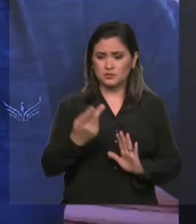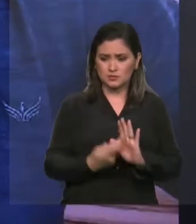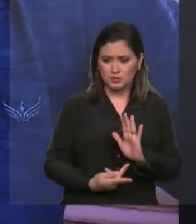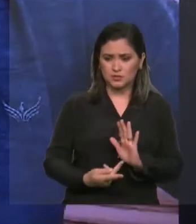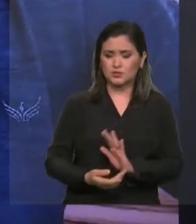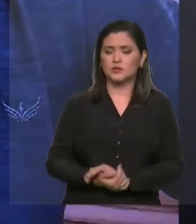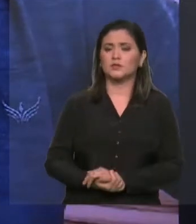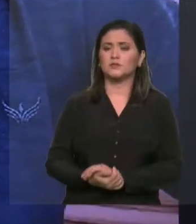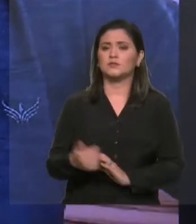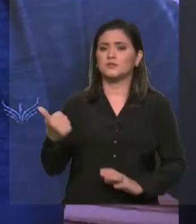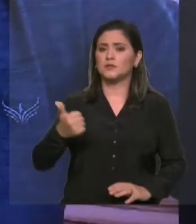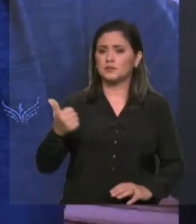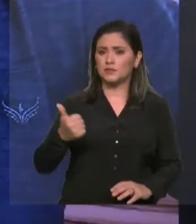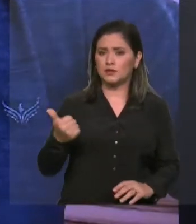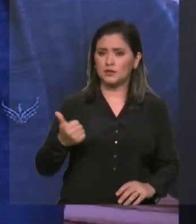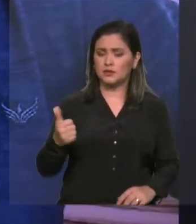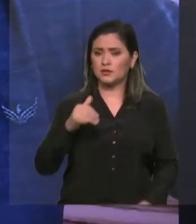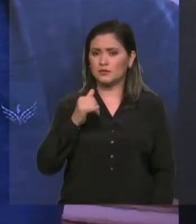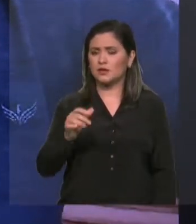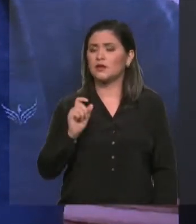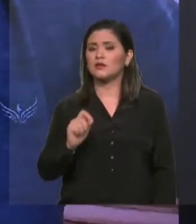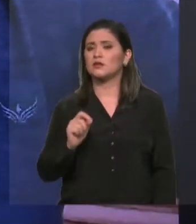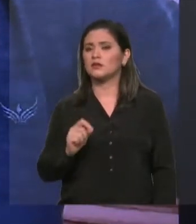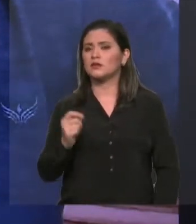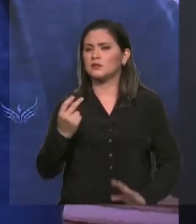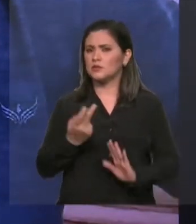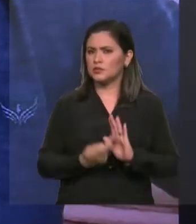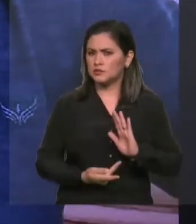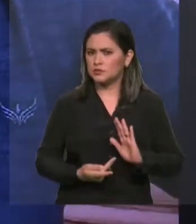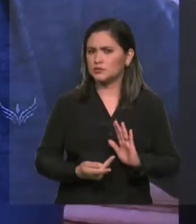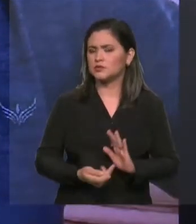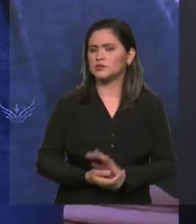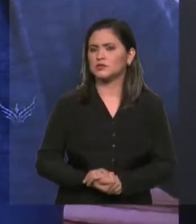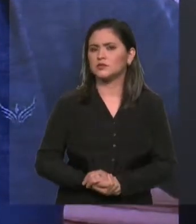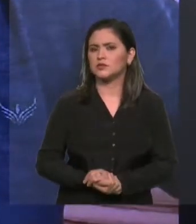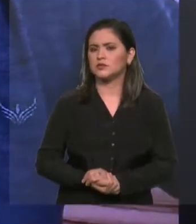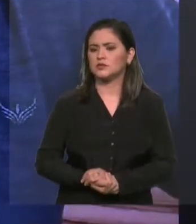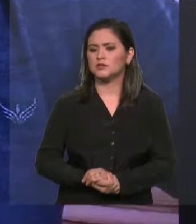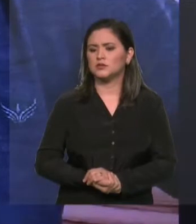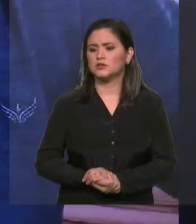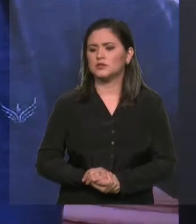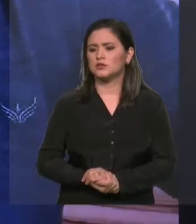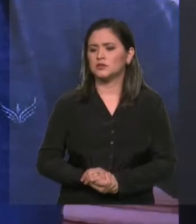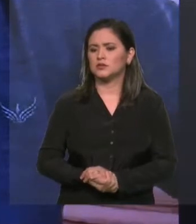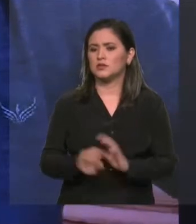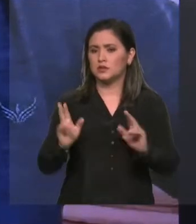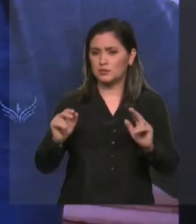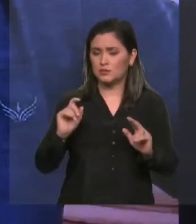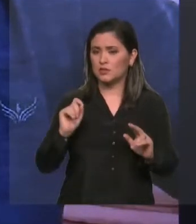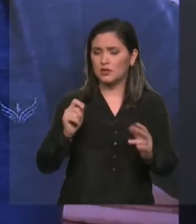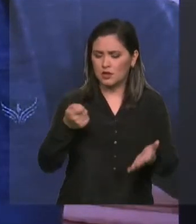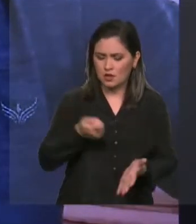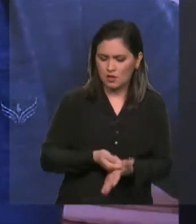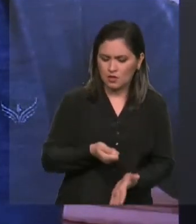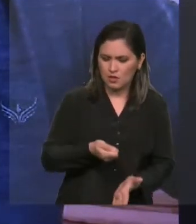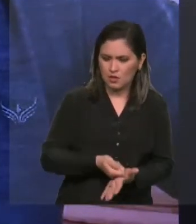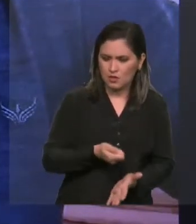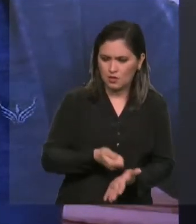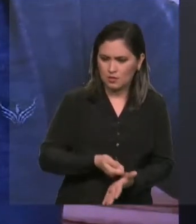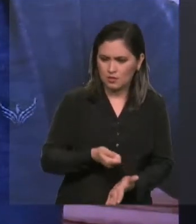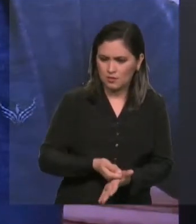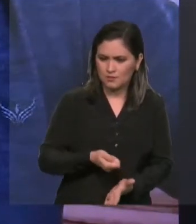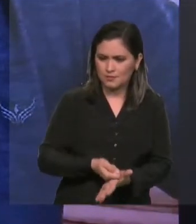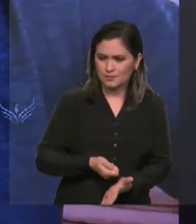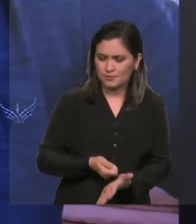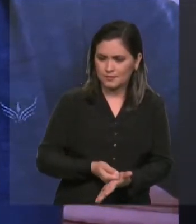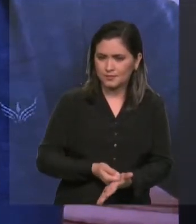Primeiro, destacando que o projeto dispõe sobre a obrigatoriedade dos laboratórios da rede